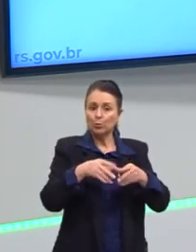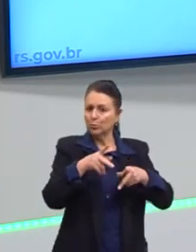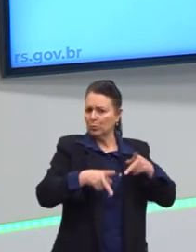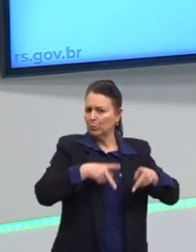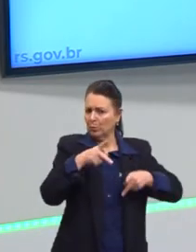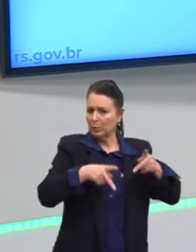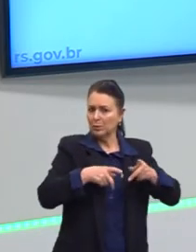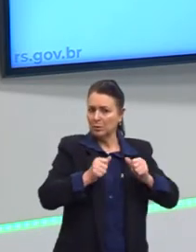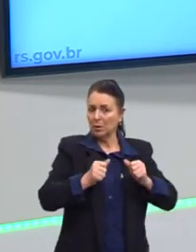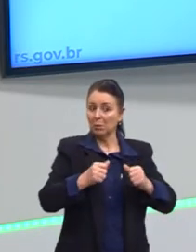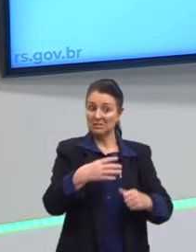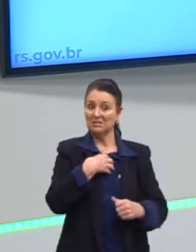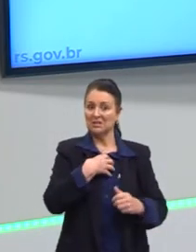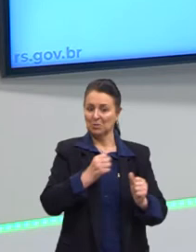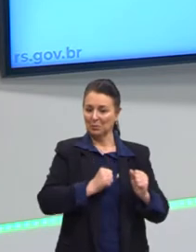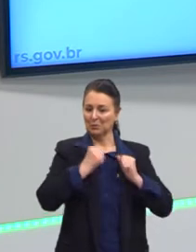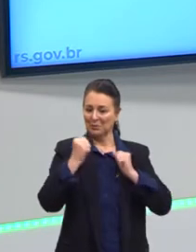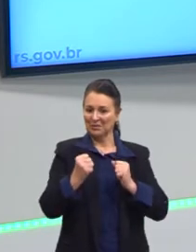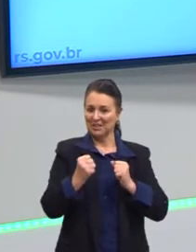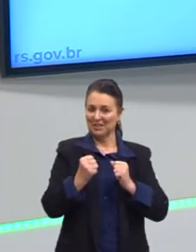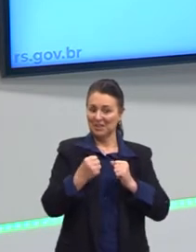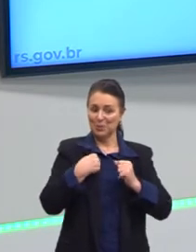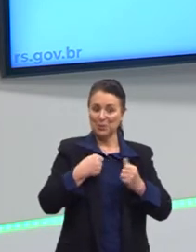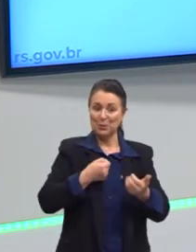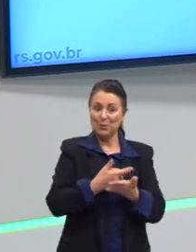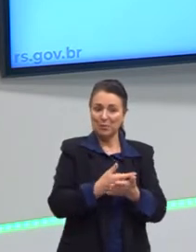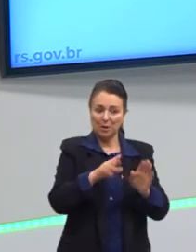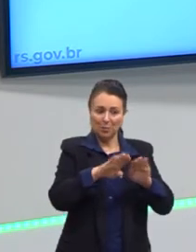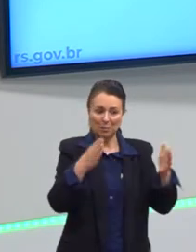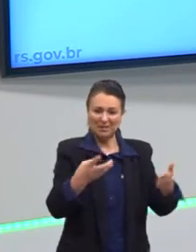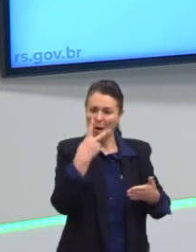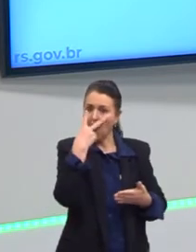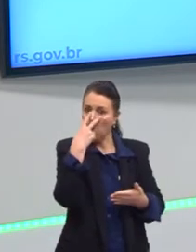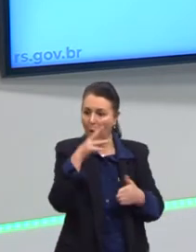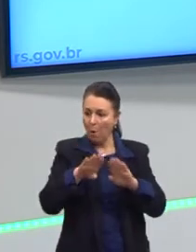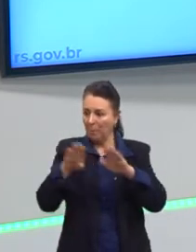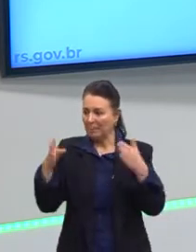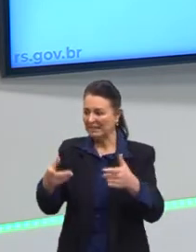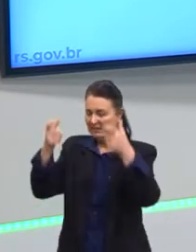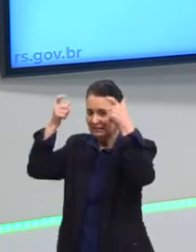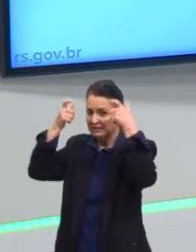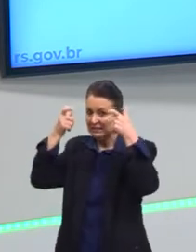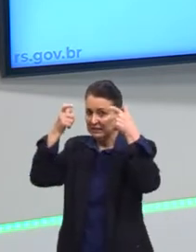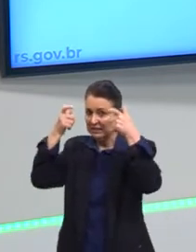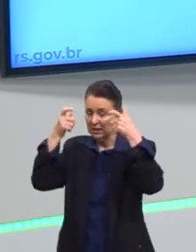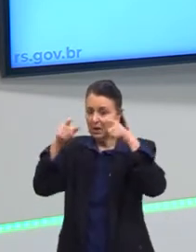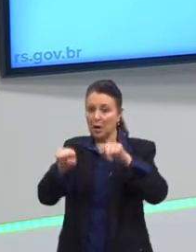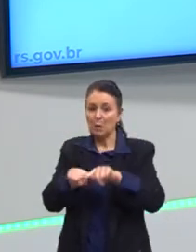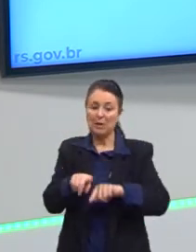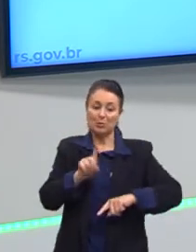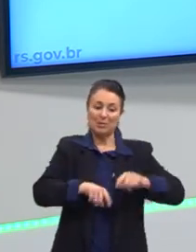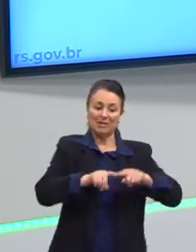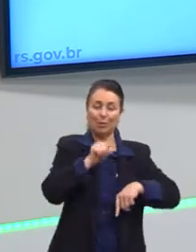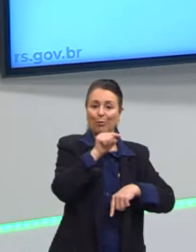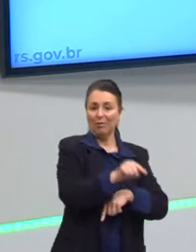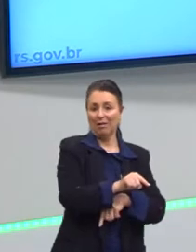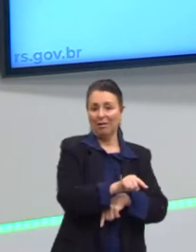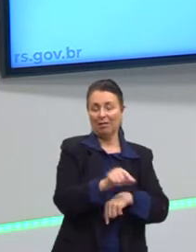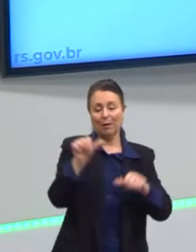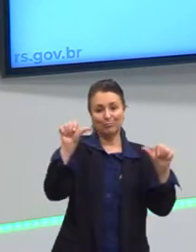nesse poder, eu tenho algo muito semelhante, tenho algo igual, só que, claro, com produtos com material inferior, a